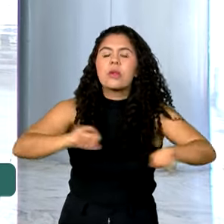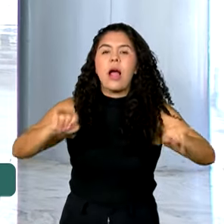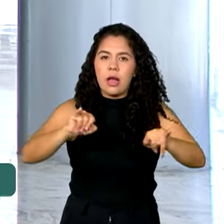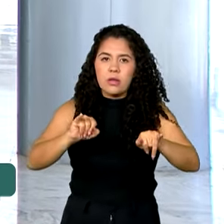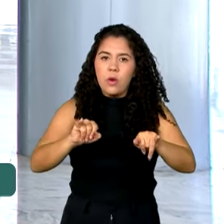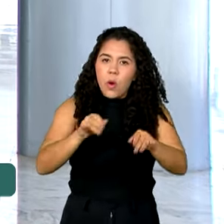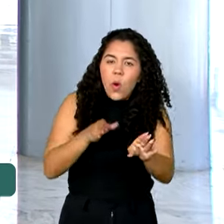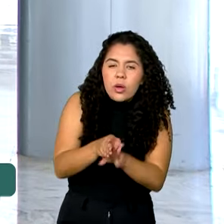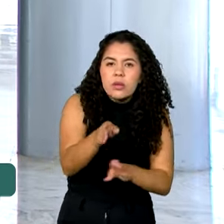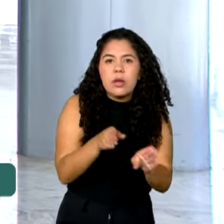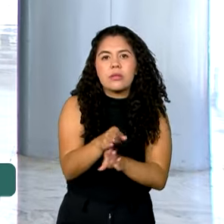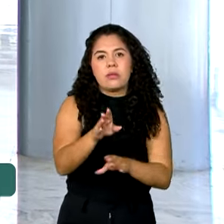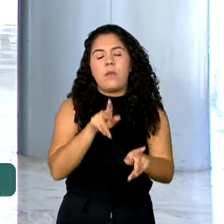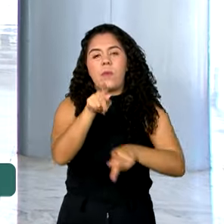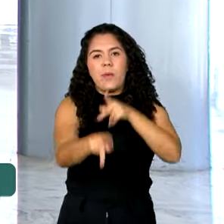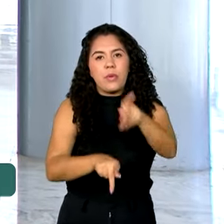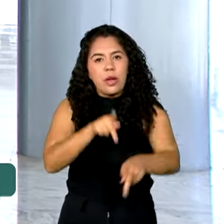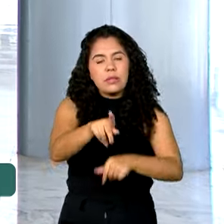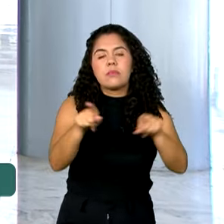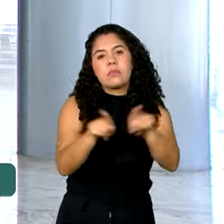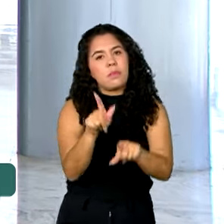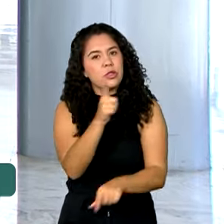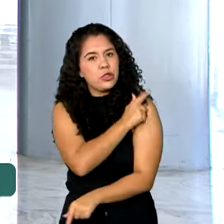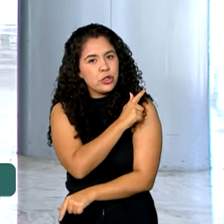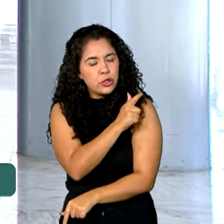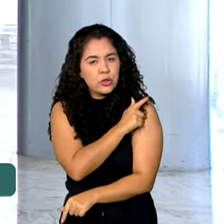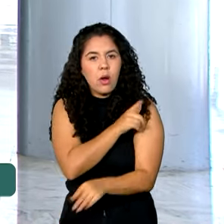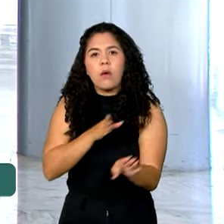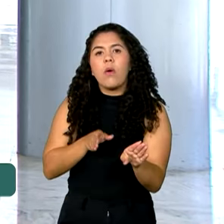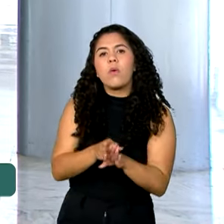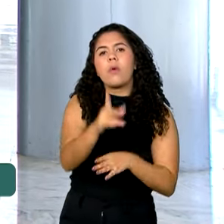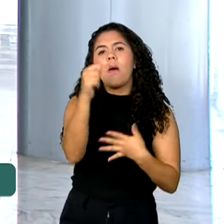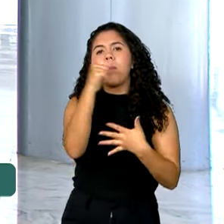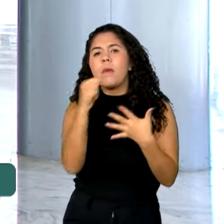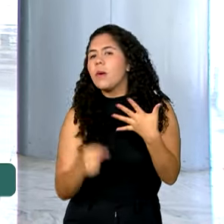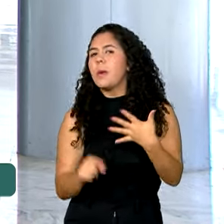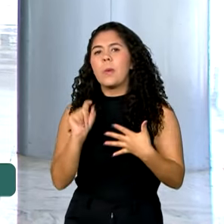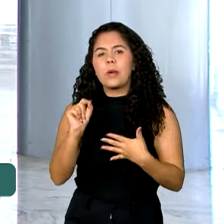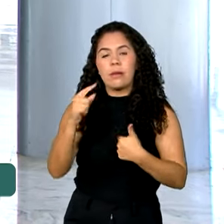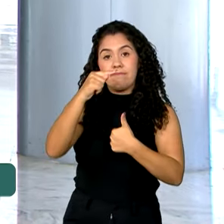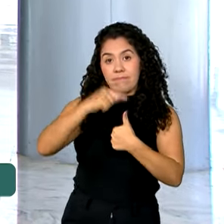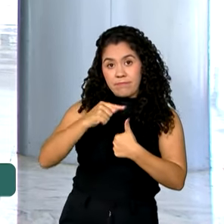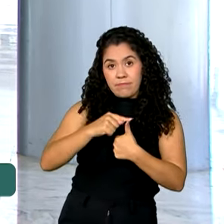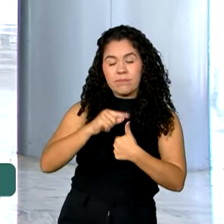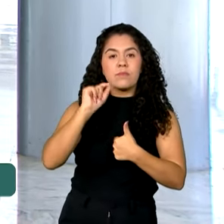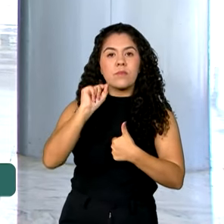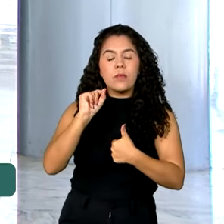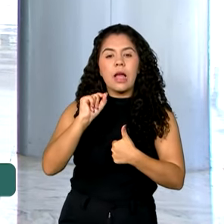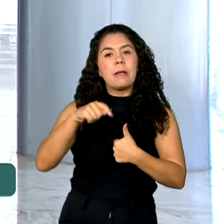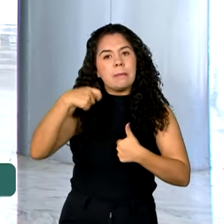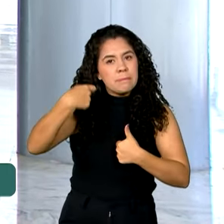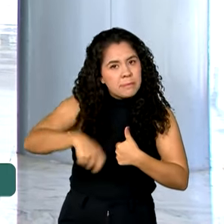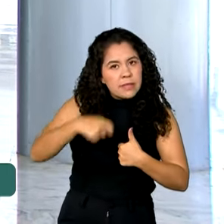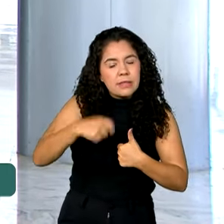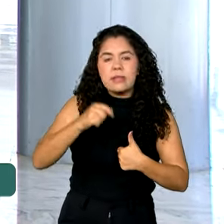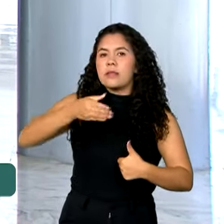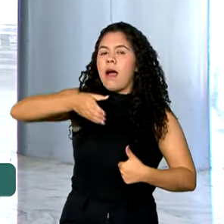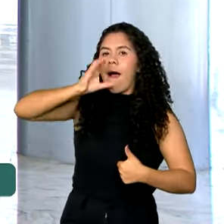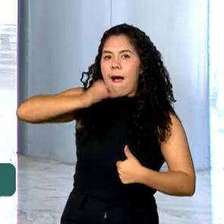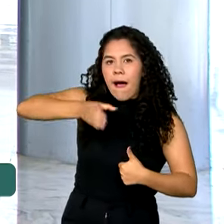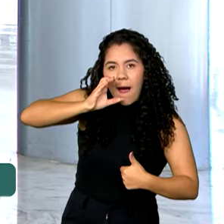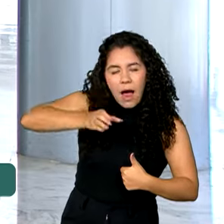população quanto para os gestores. Entre as recomendações para a população estão aumentar a ingestão de água,